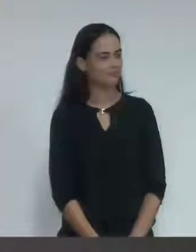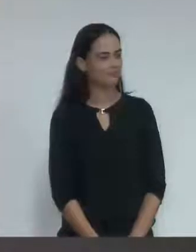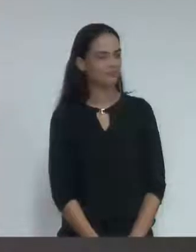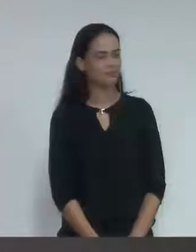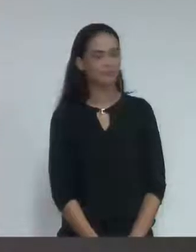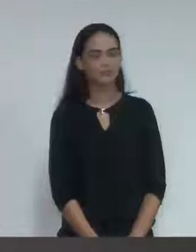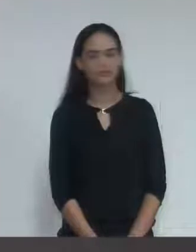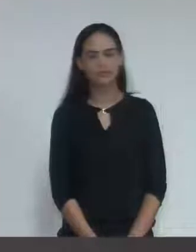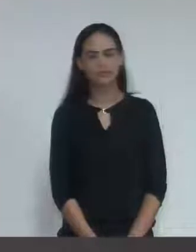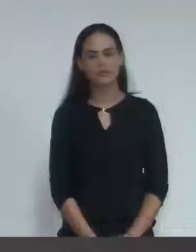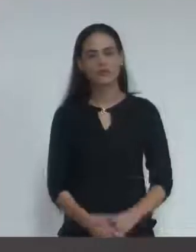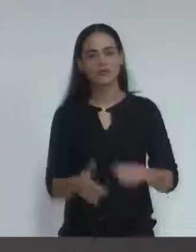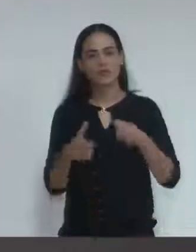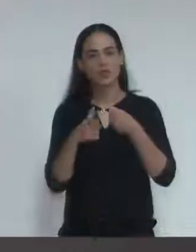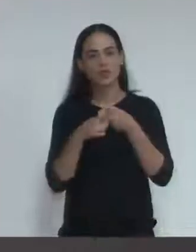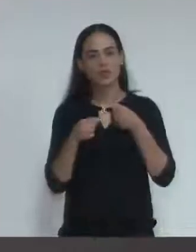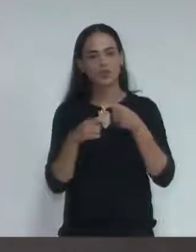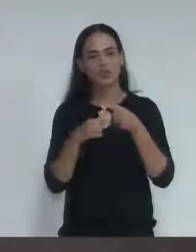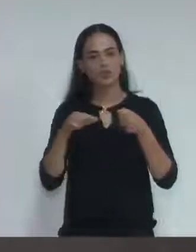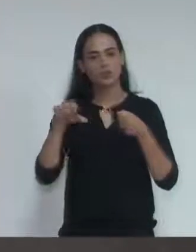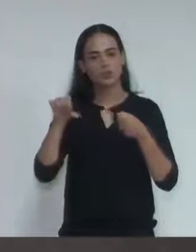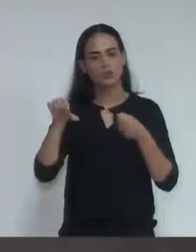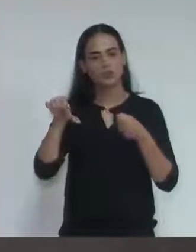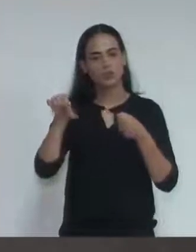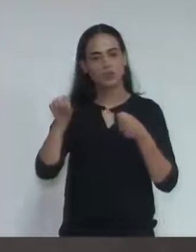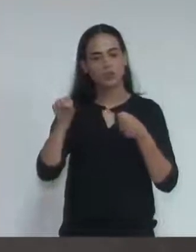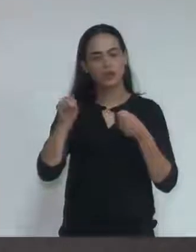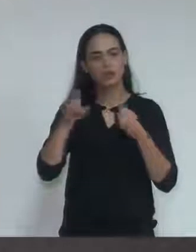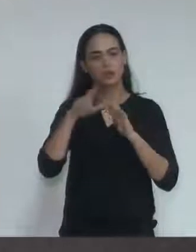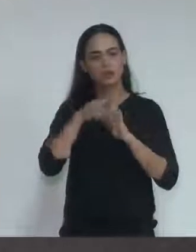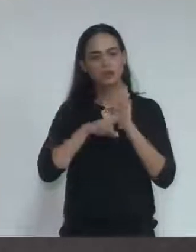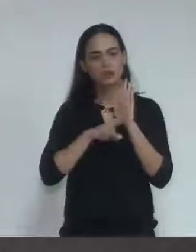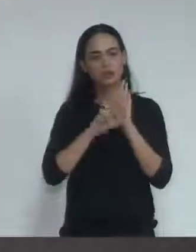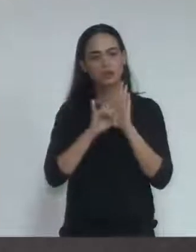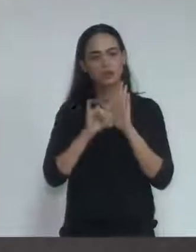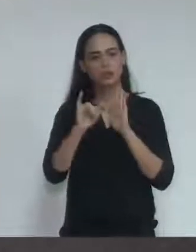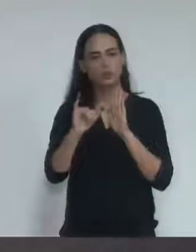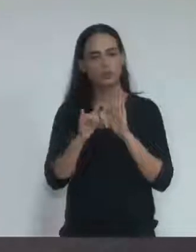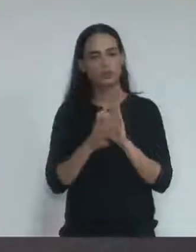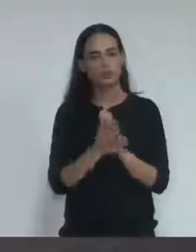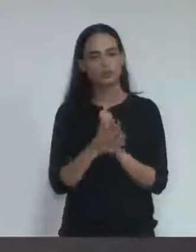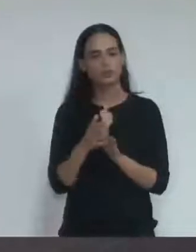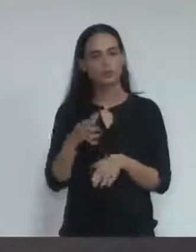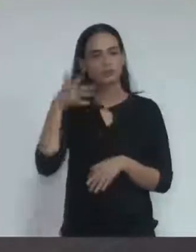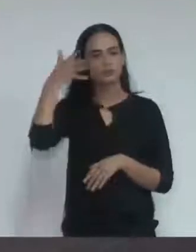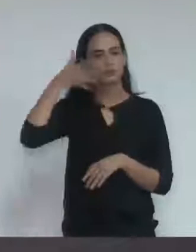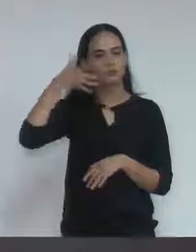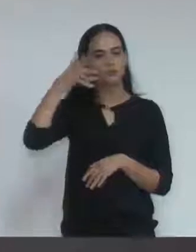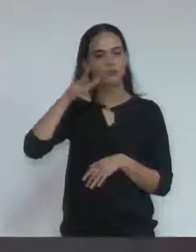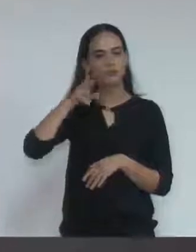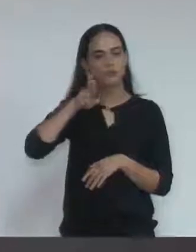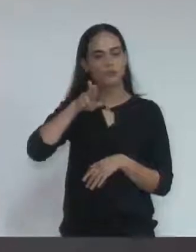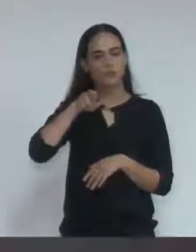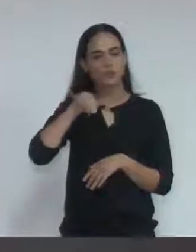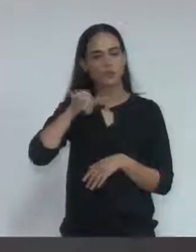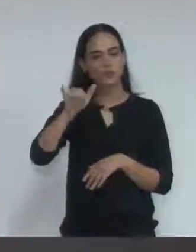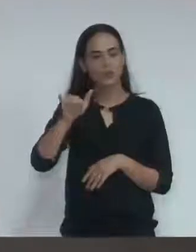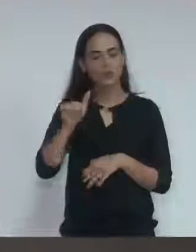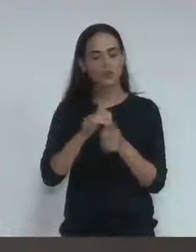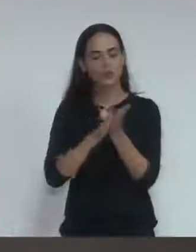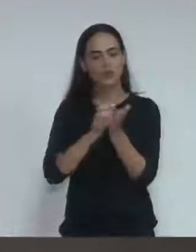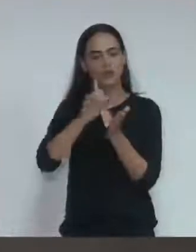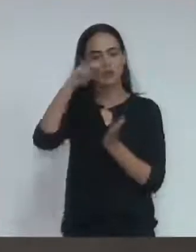De acordo com o artigo 94, parágrafo 2º Regimento Interno, franqueia a palavra o vereador Rui Macaxeira para proceder à leitura do texto